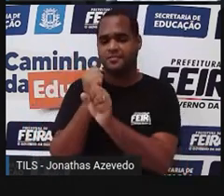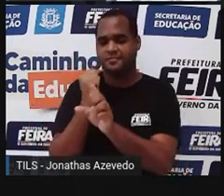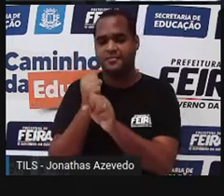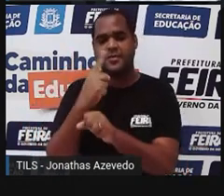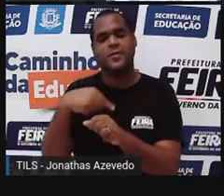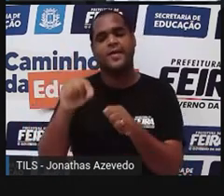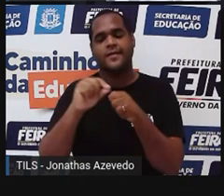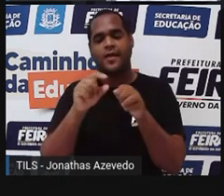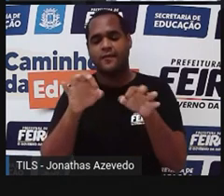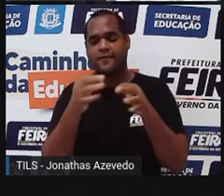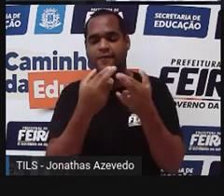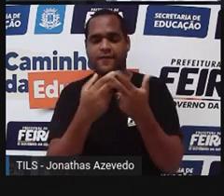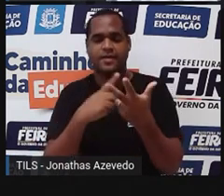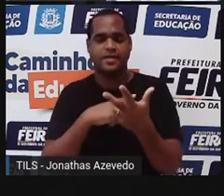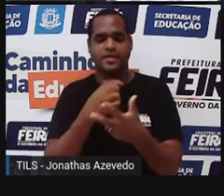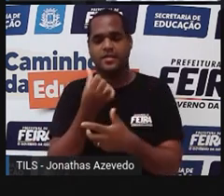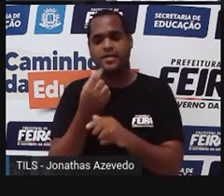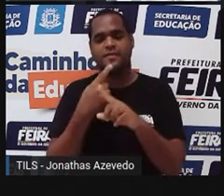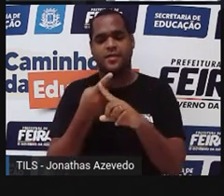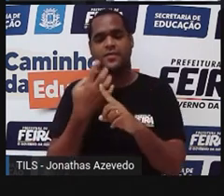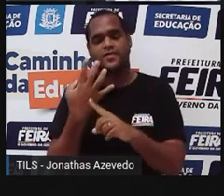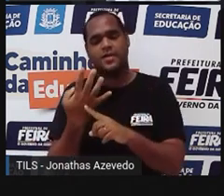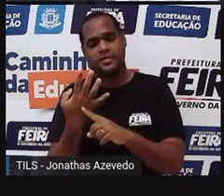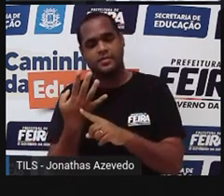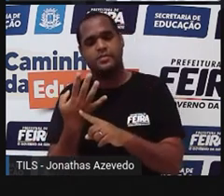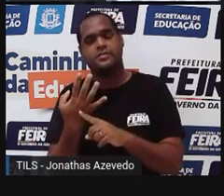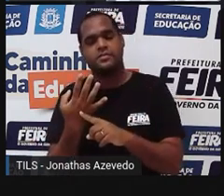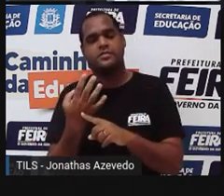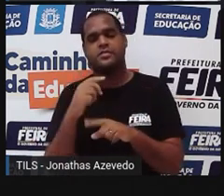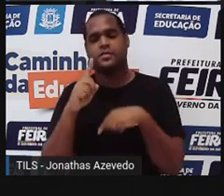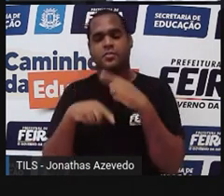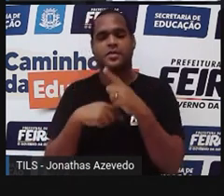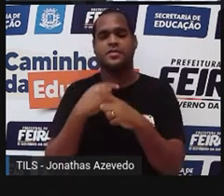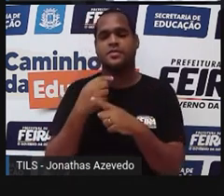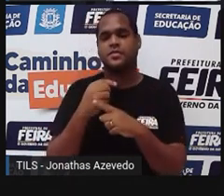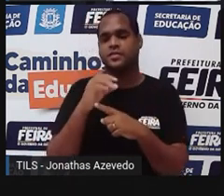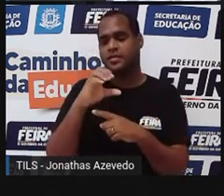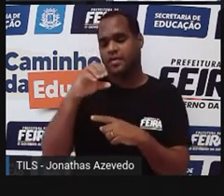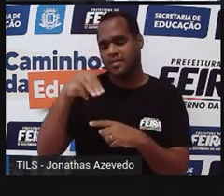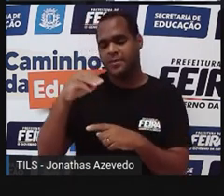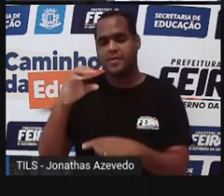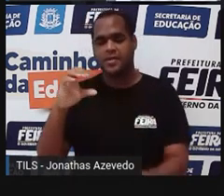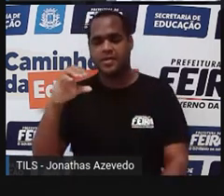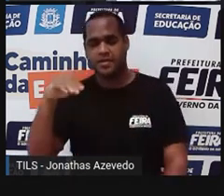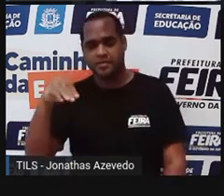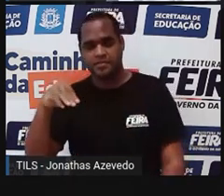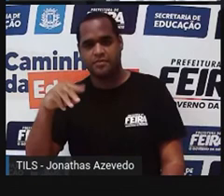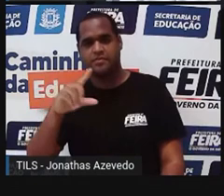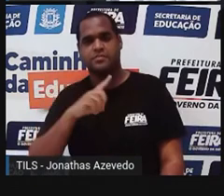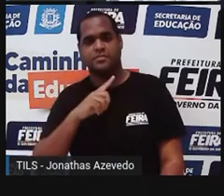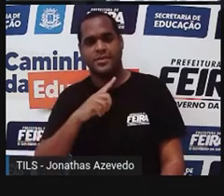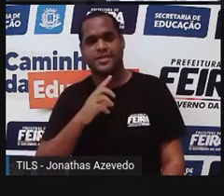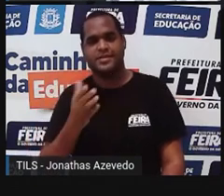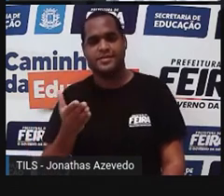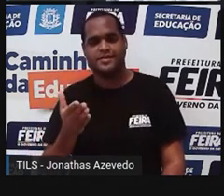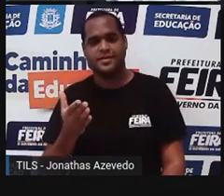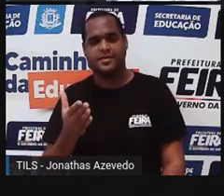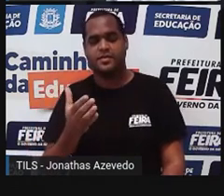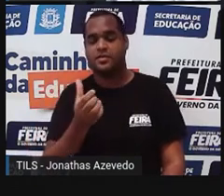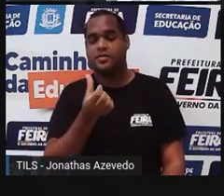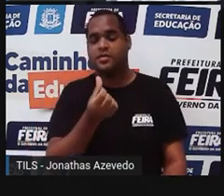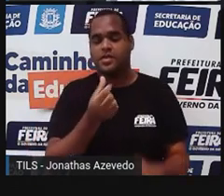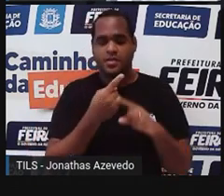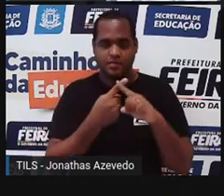fazer, tá bom? 6 vezes 4, depois centímetro vezes centímetro. 6 vezes